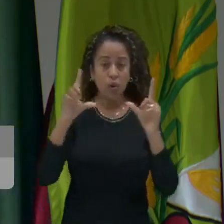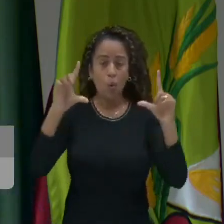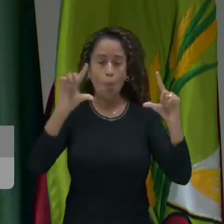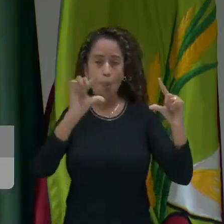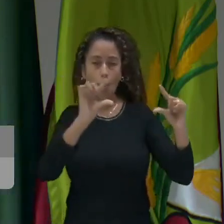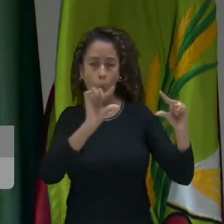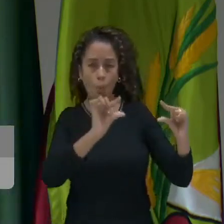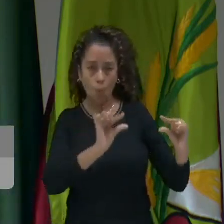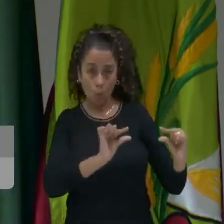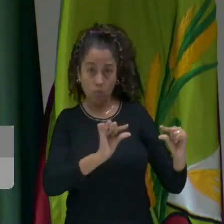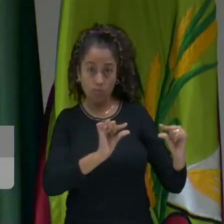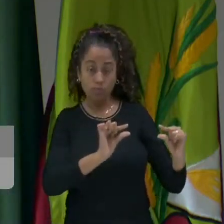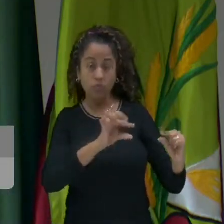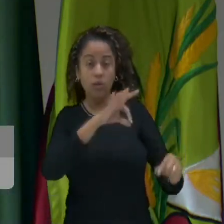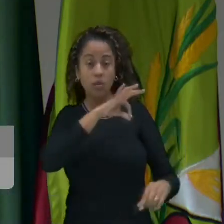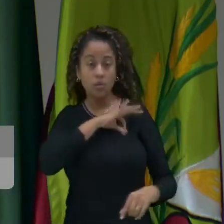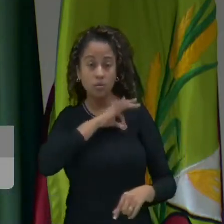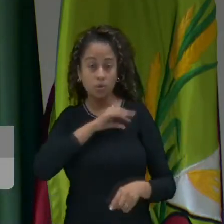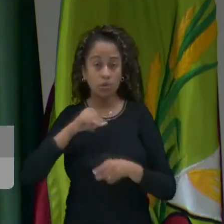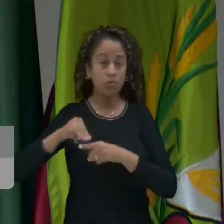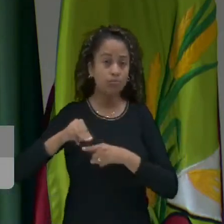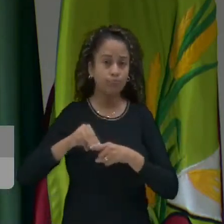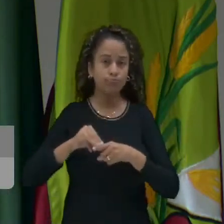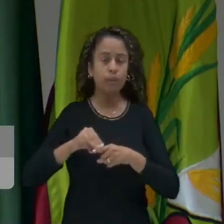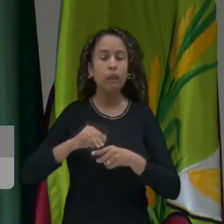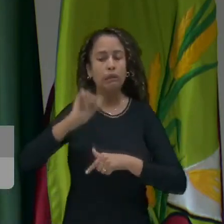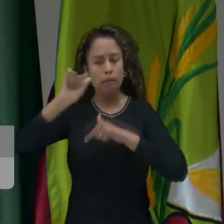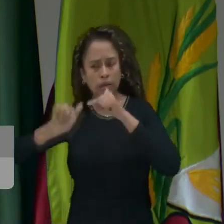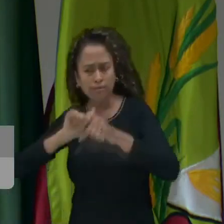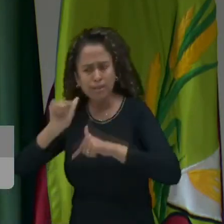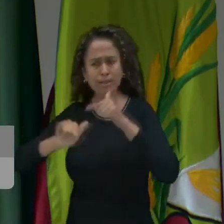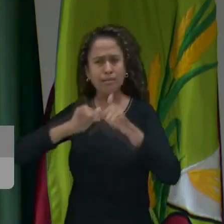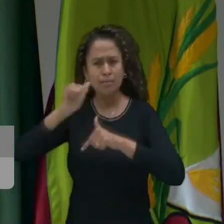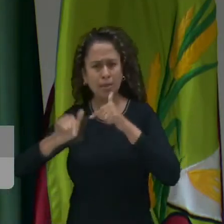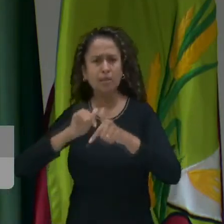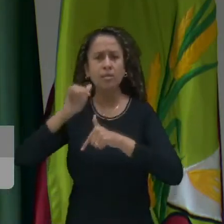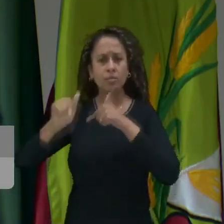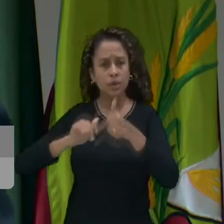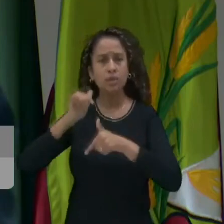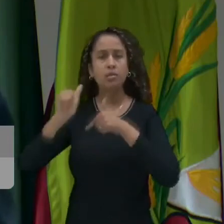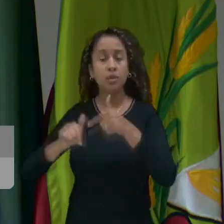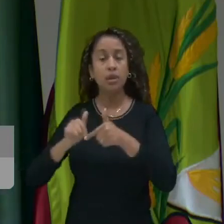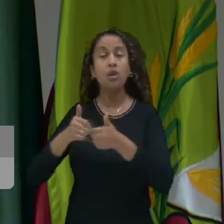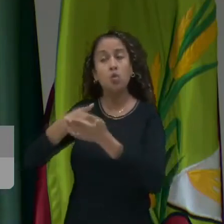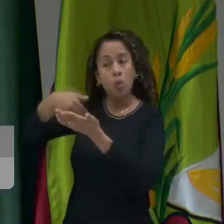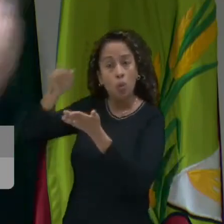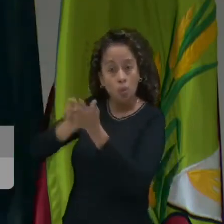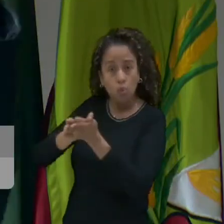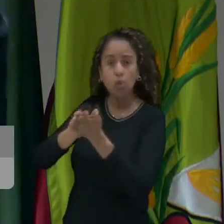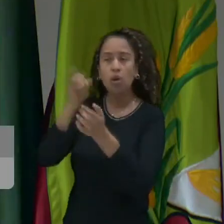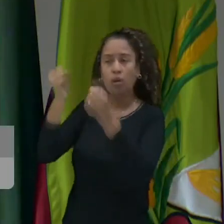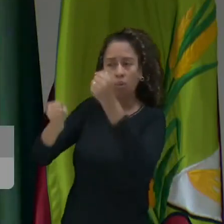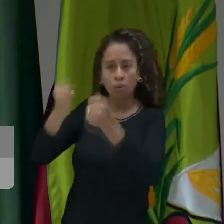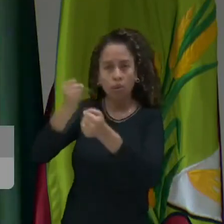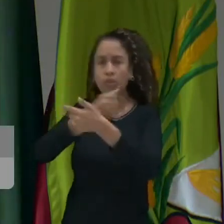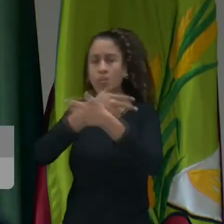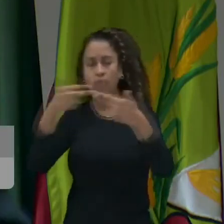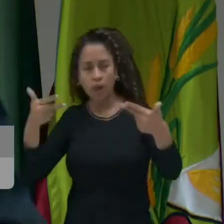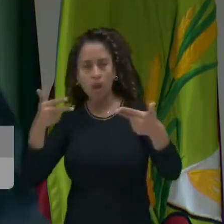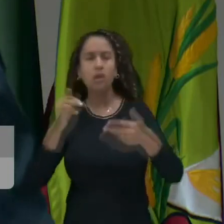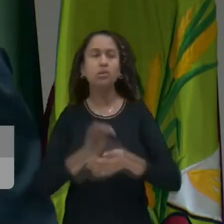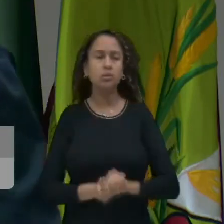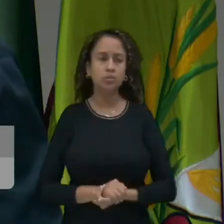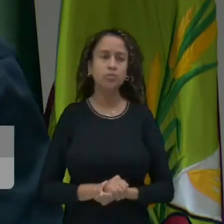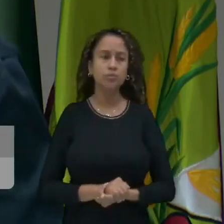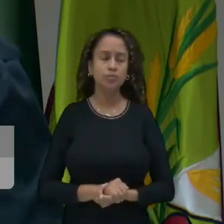os nossos agentes de trânsito cada vez mais fazendo o seu trabalho e aplicando e notificando os motoristas, recebendo as multas,